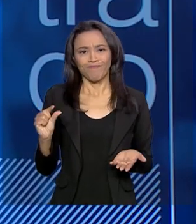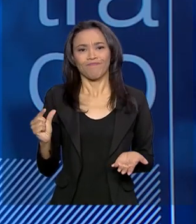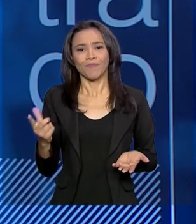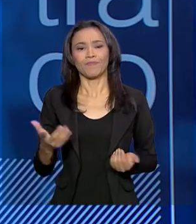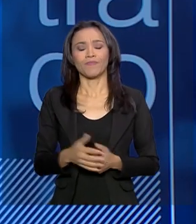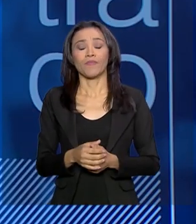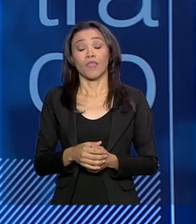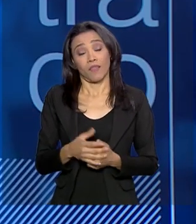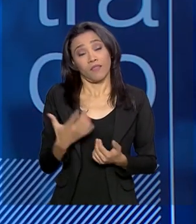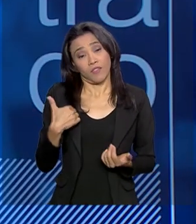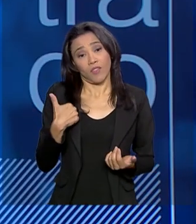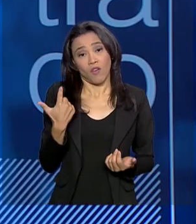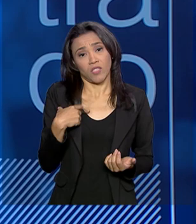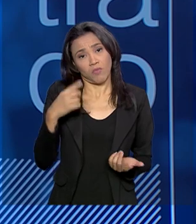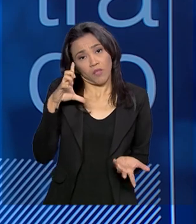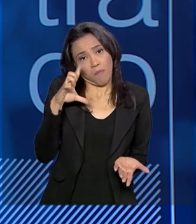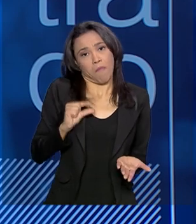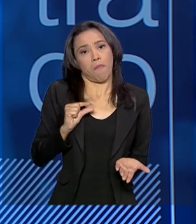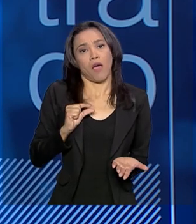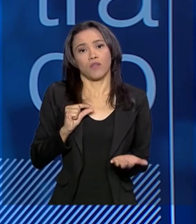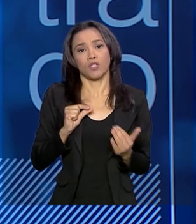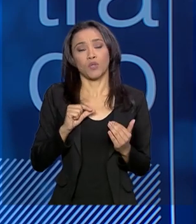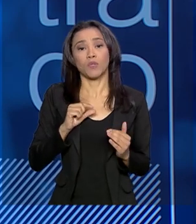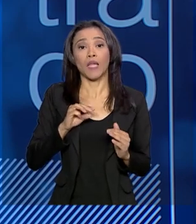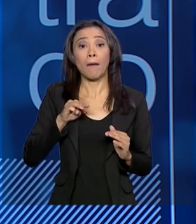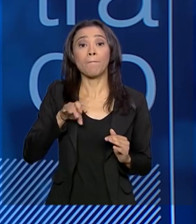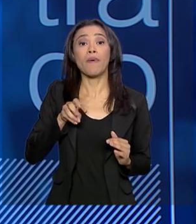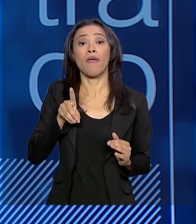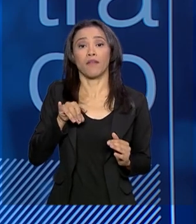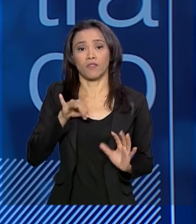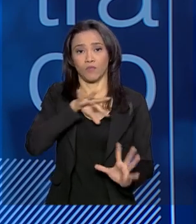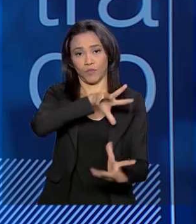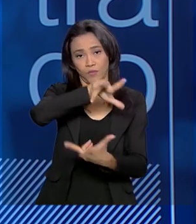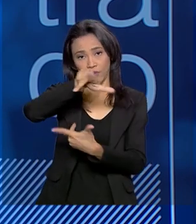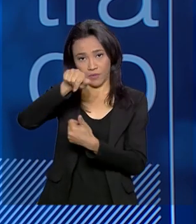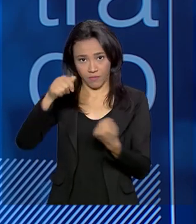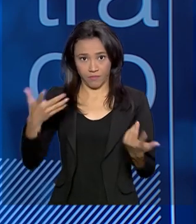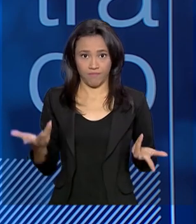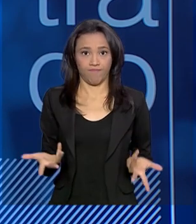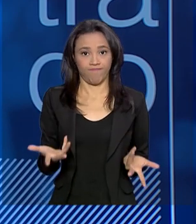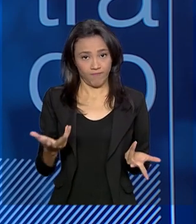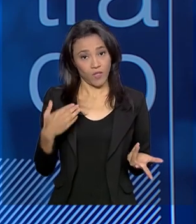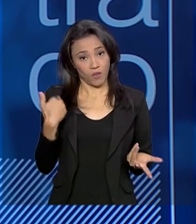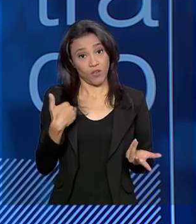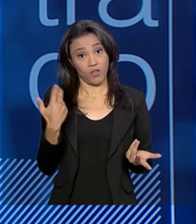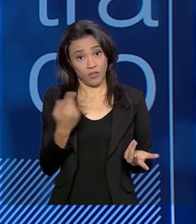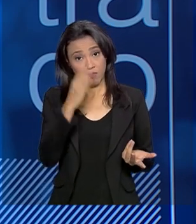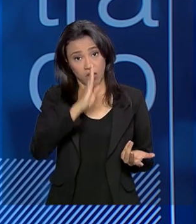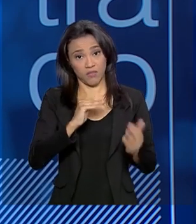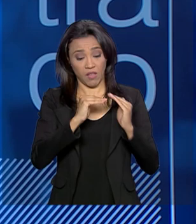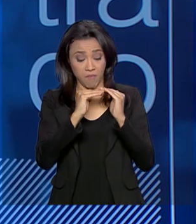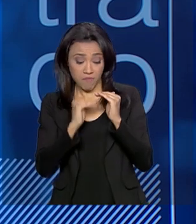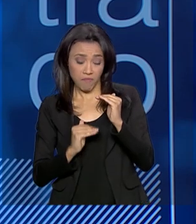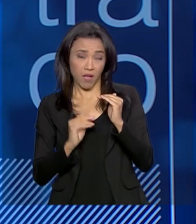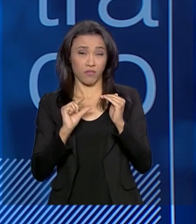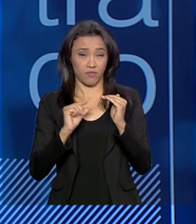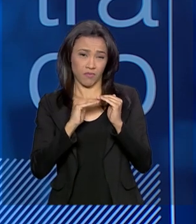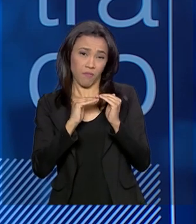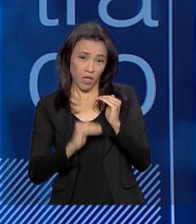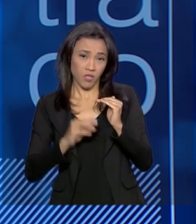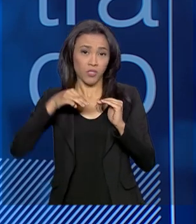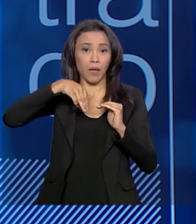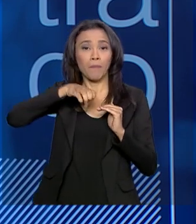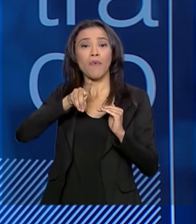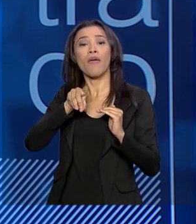ainda está abaixo da média mundial, Portugal, por exemplo, está acima da média mundial, e a gente está abaixo da média mundial. E a gente cresceu